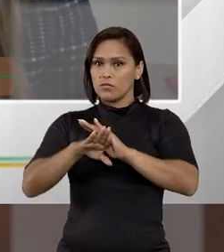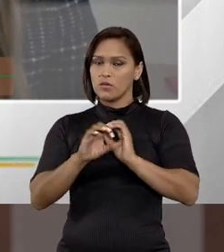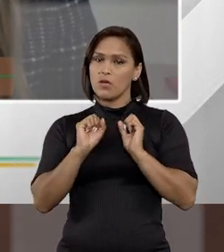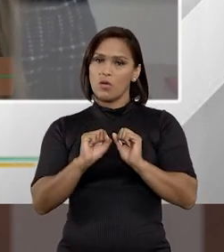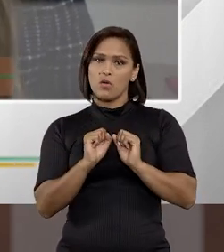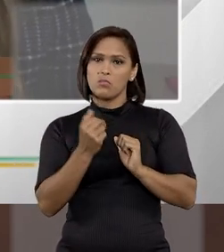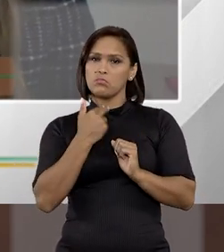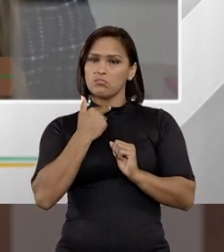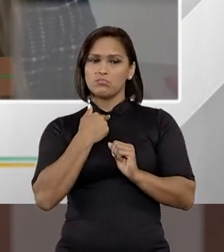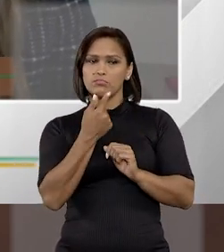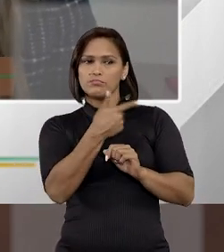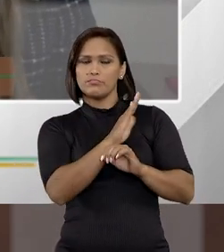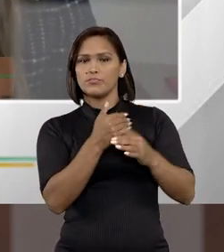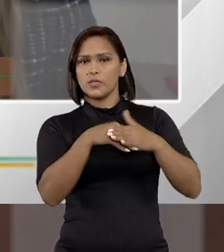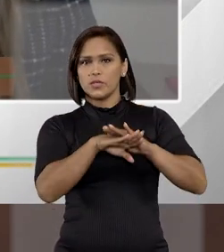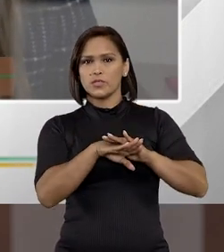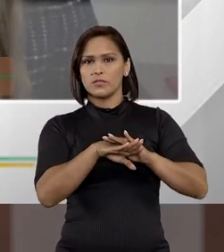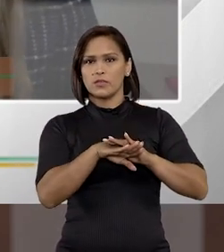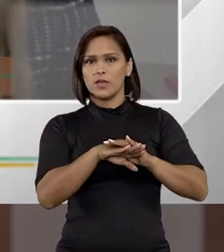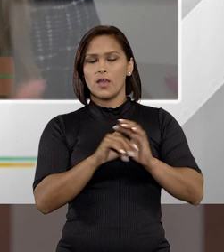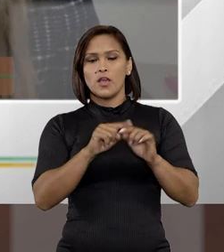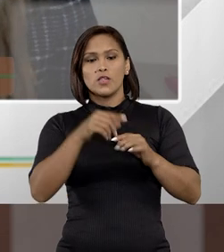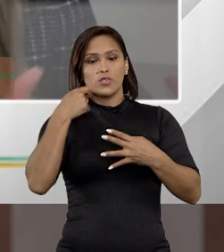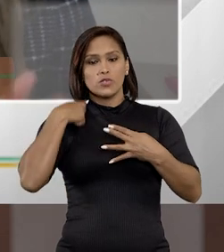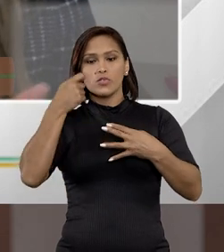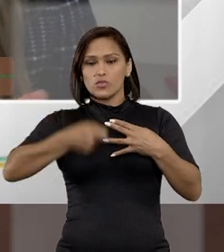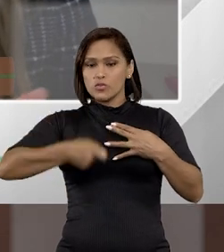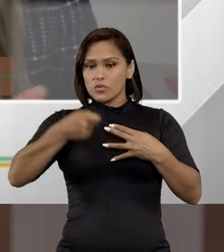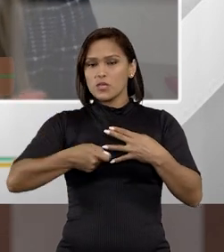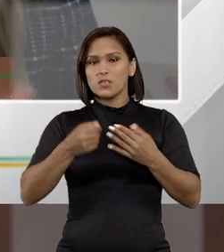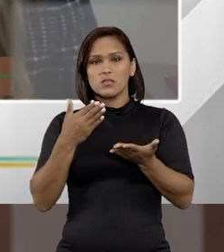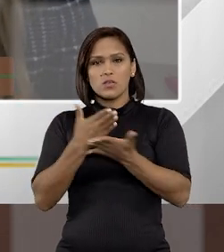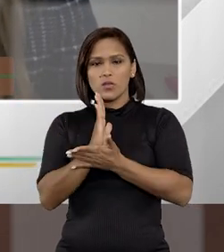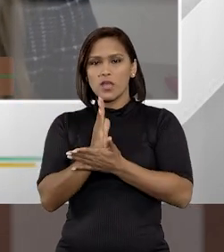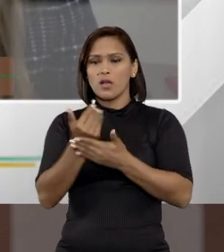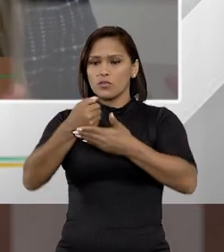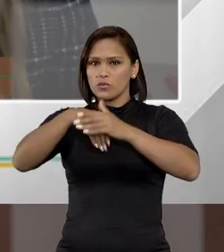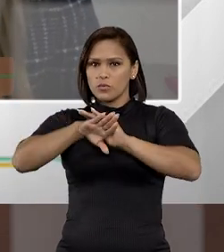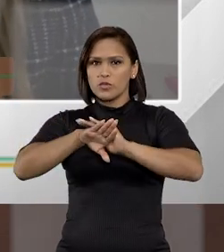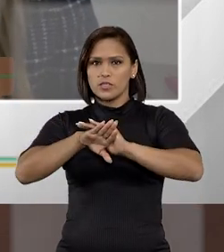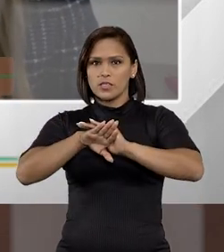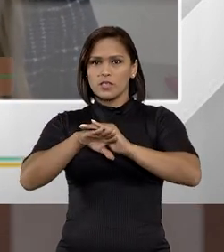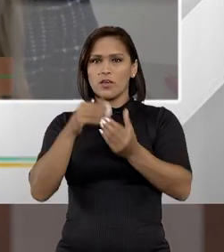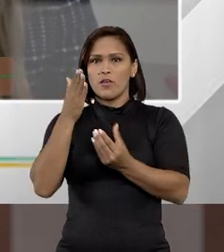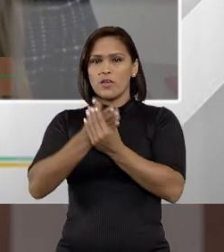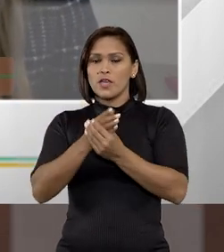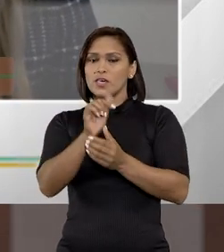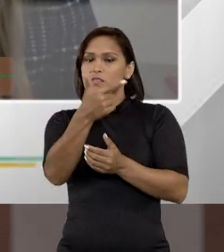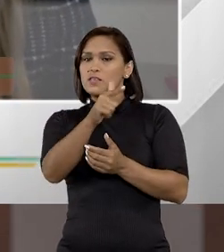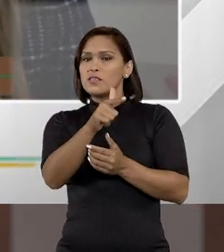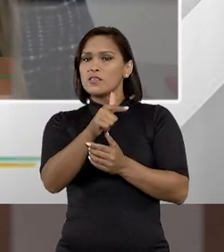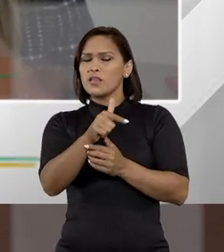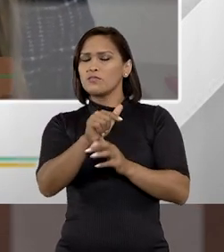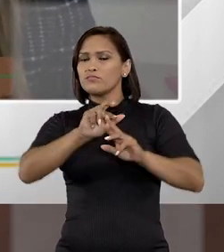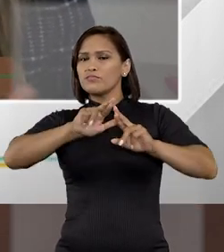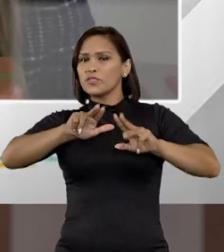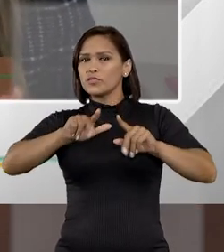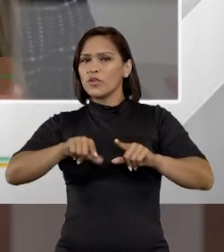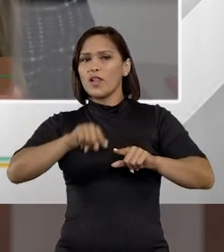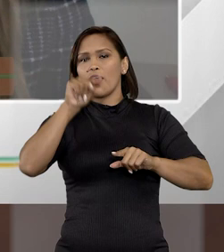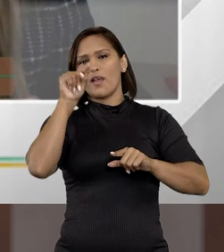arquivamento ou pode discordar do arquivamento. Se o juiz concordar, ok, o processo vai ser arquivado. E se o juiz